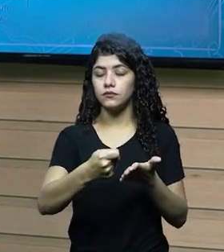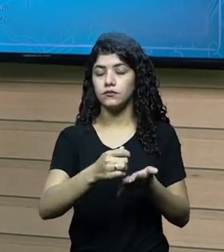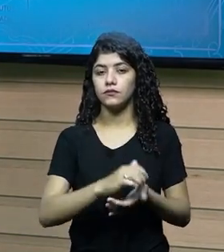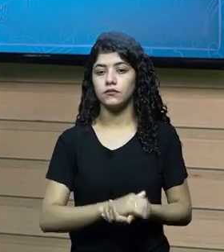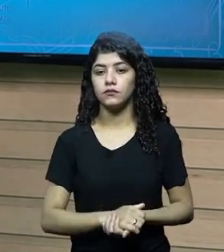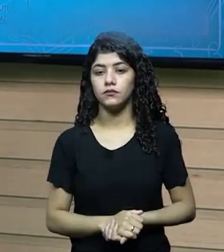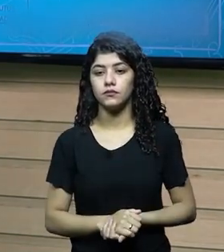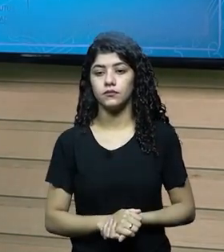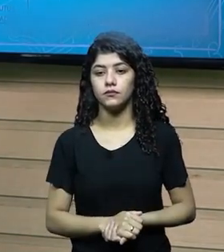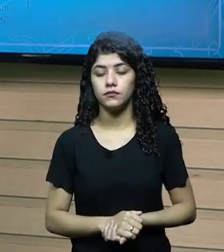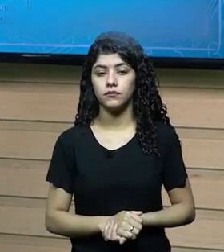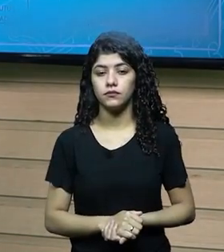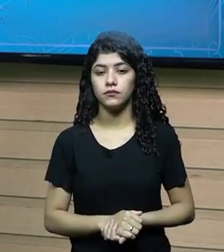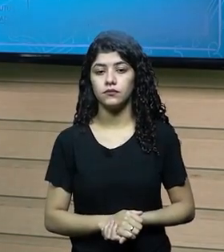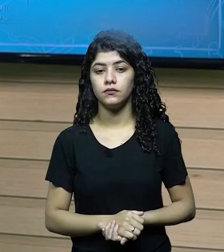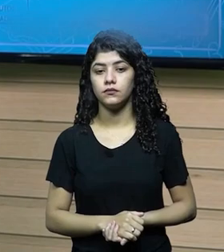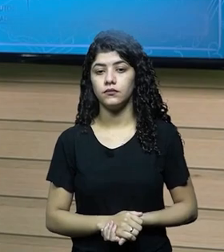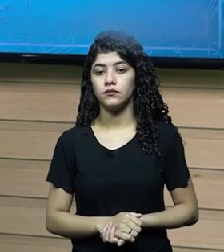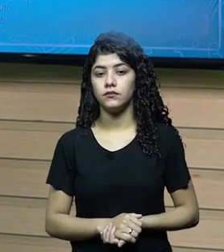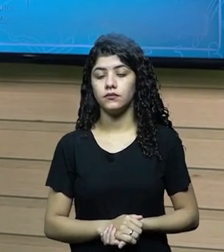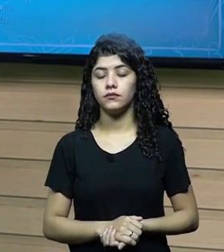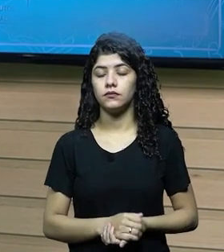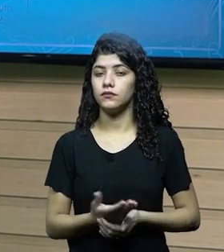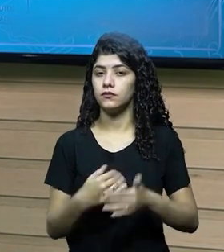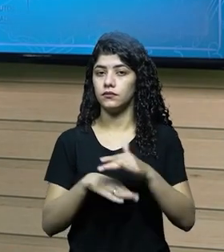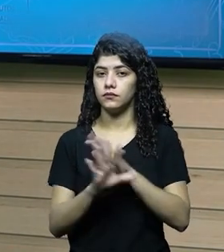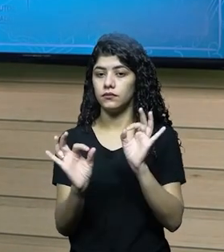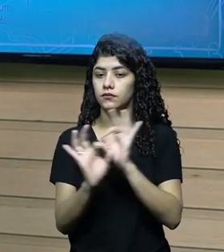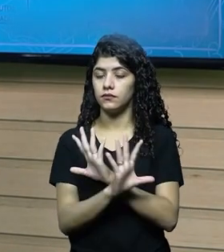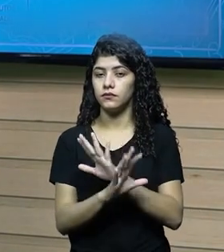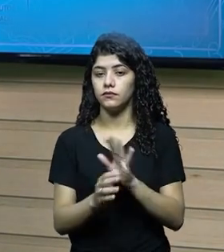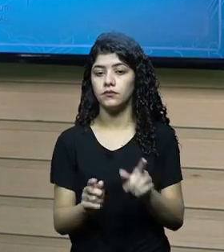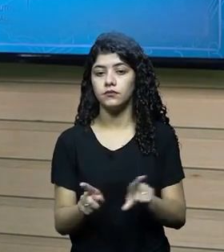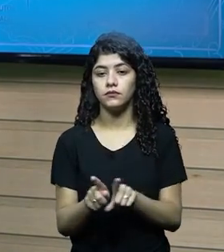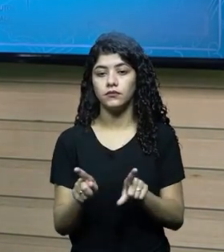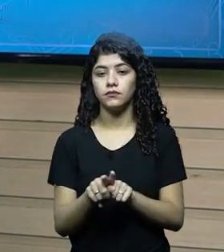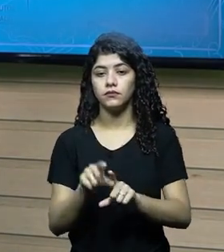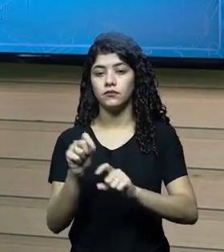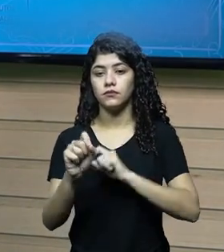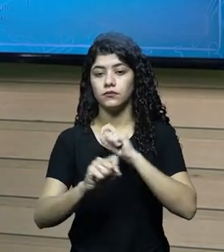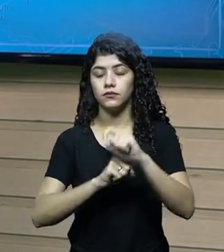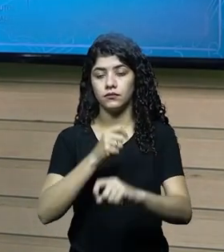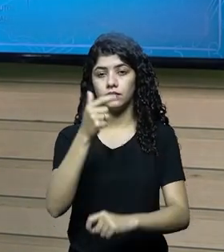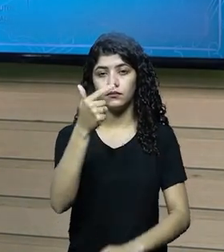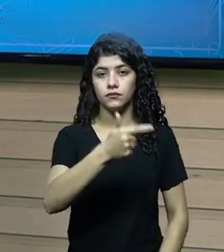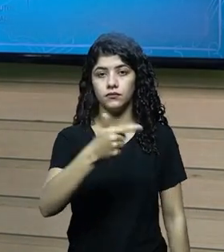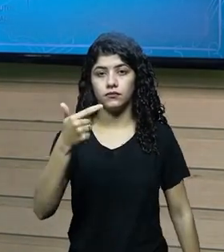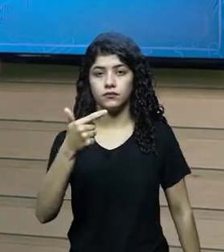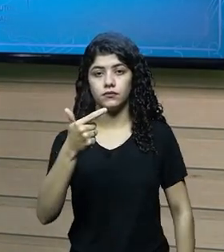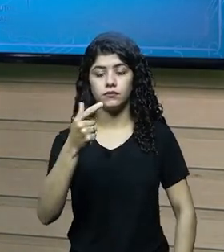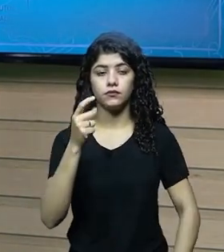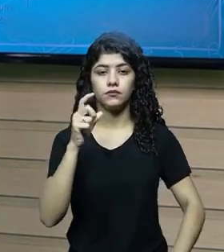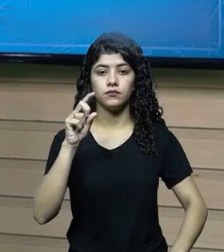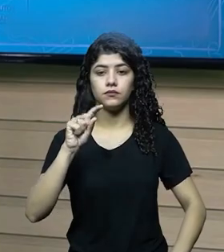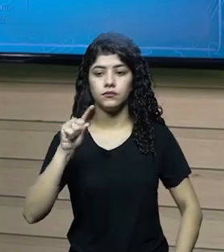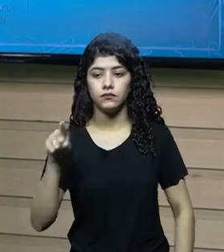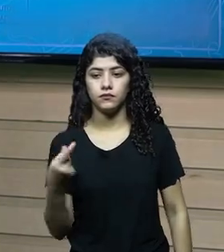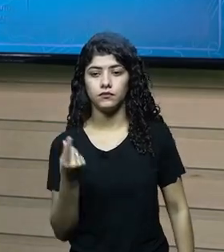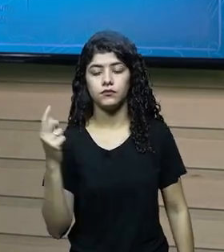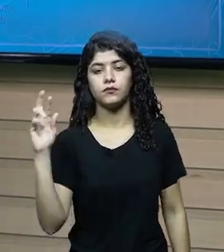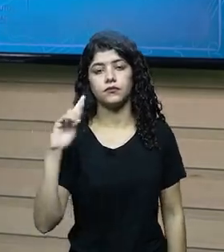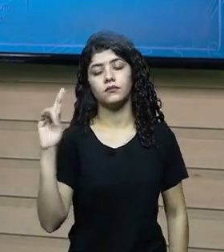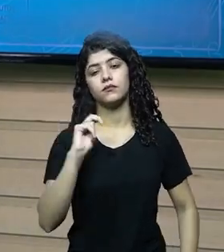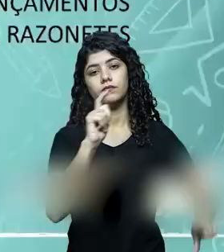registro de receita, no resultado, e também vou ter um registro de 22 mil de despesa,